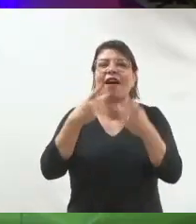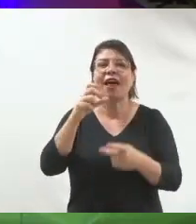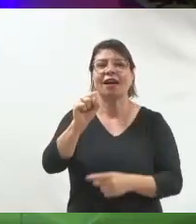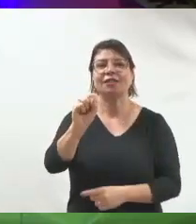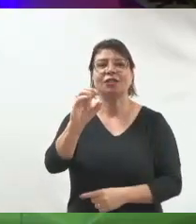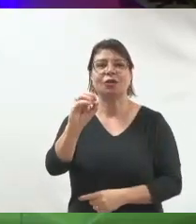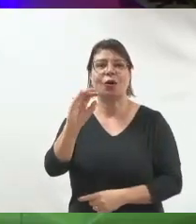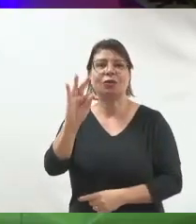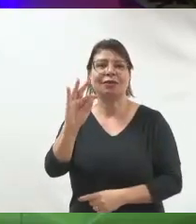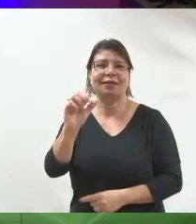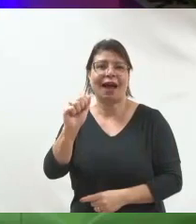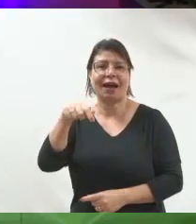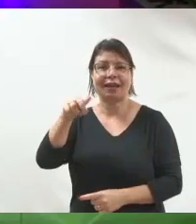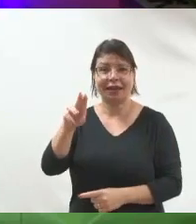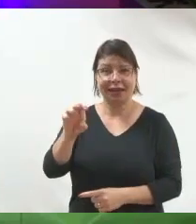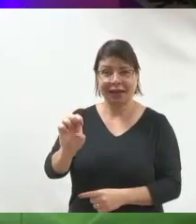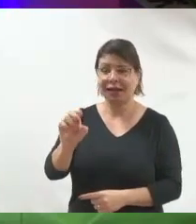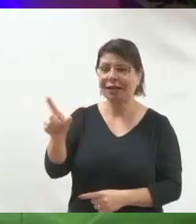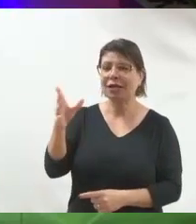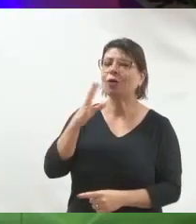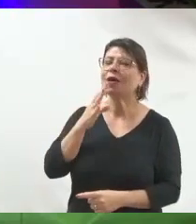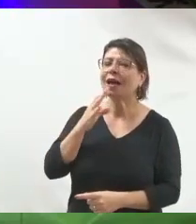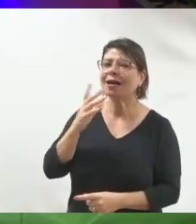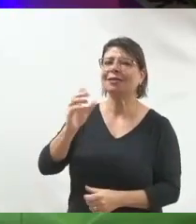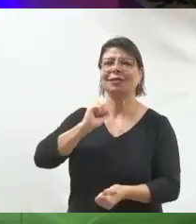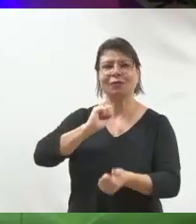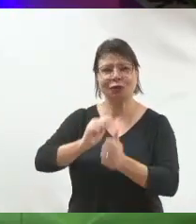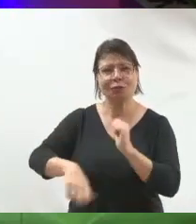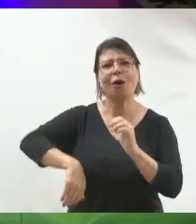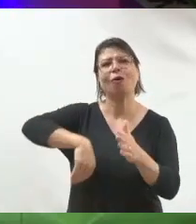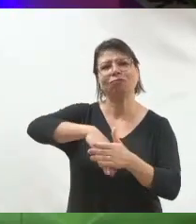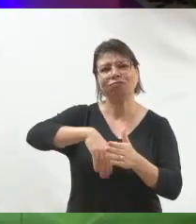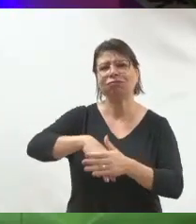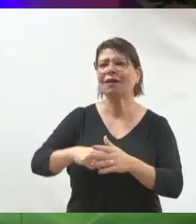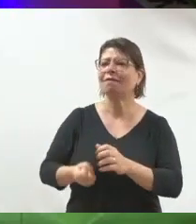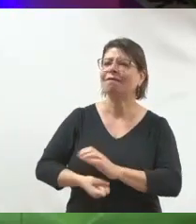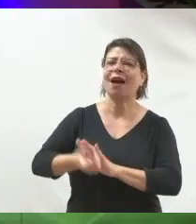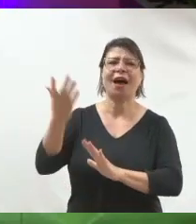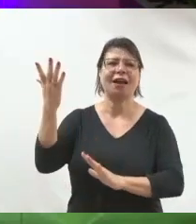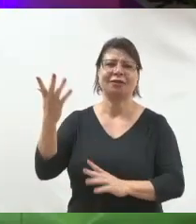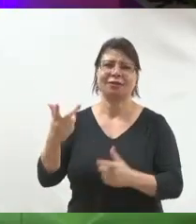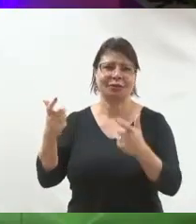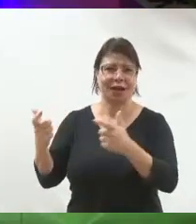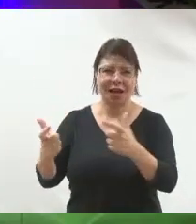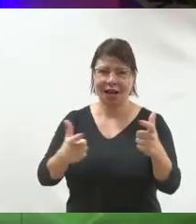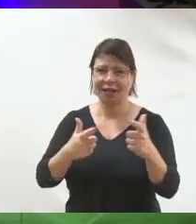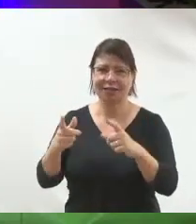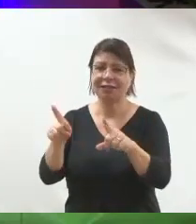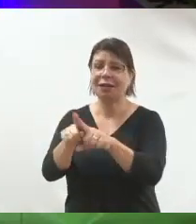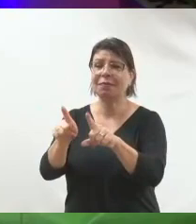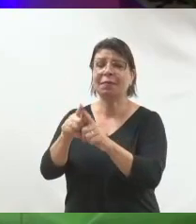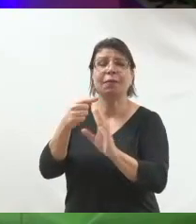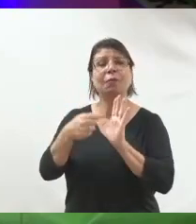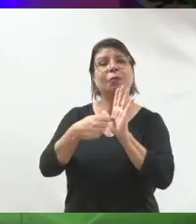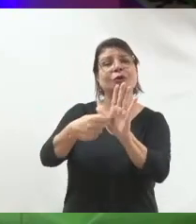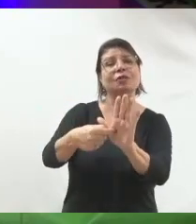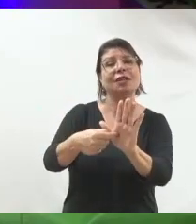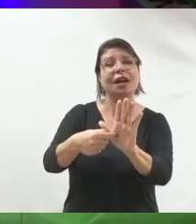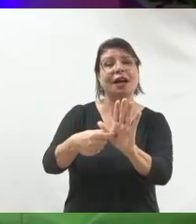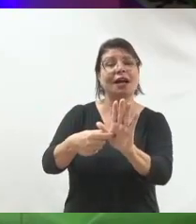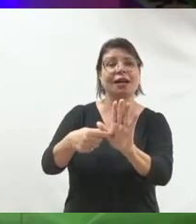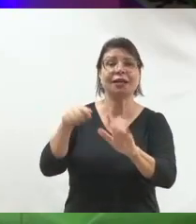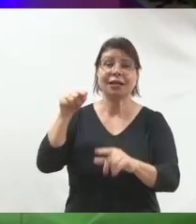que é de lá mesmo, que ele conhece aquilo lá, para mostrar que ele jogava futebol de várzea ali na cidade, para mostrar, por exemplo,